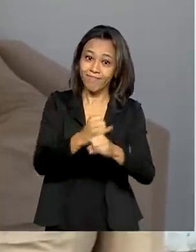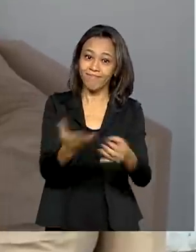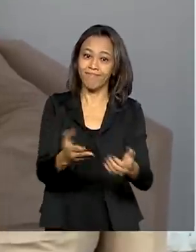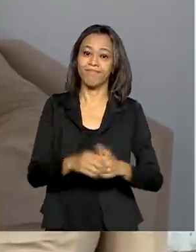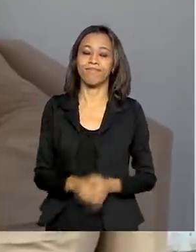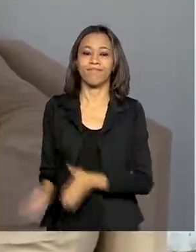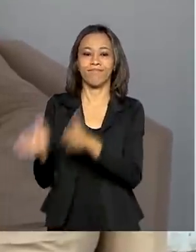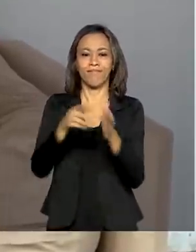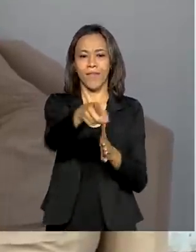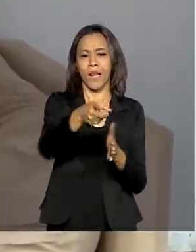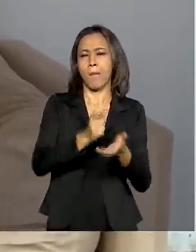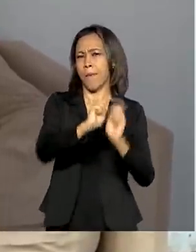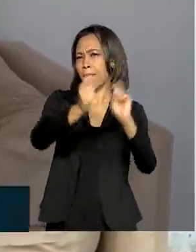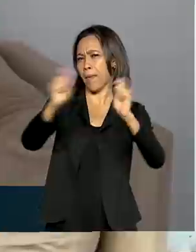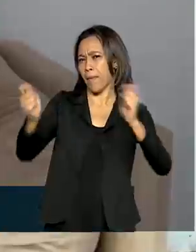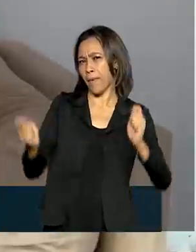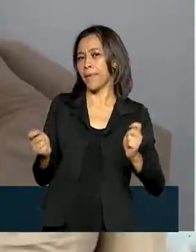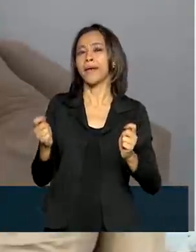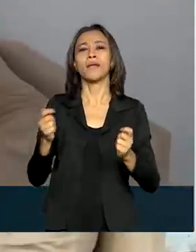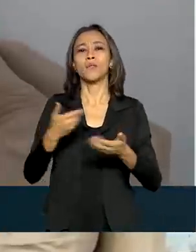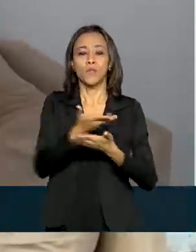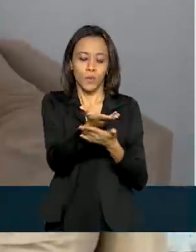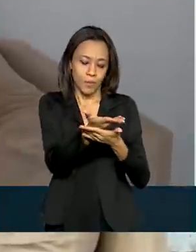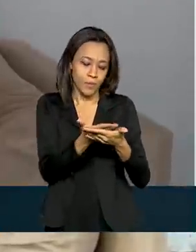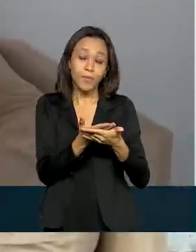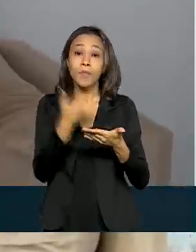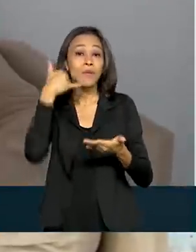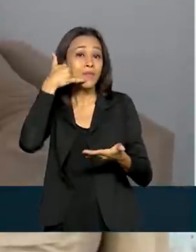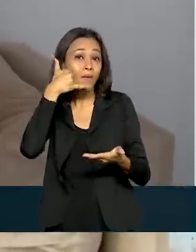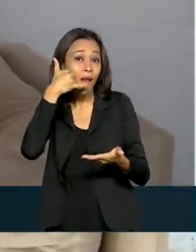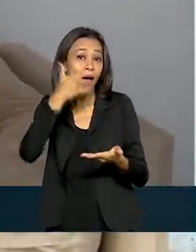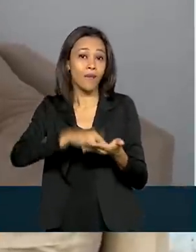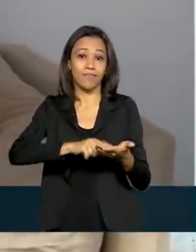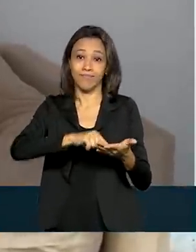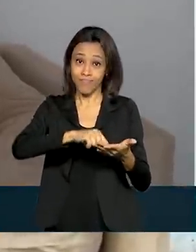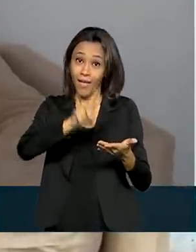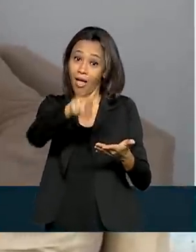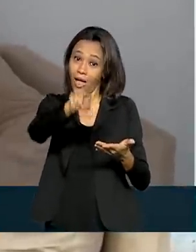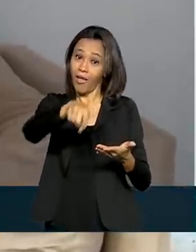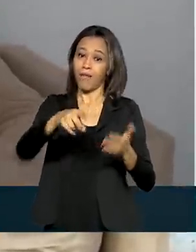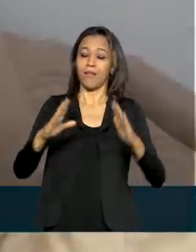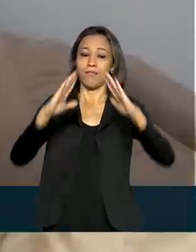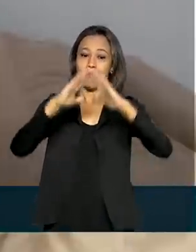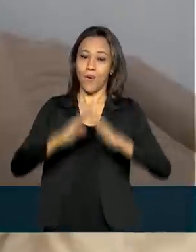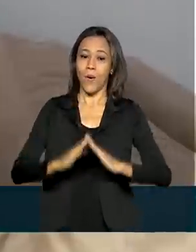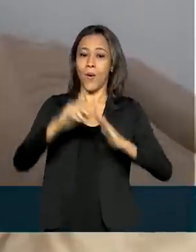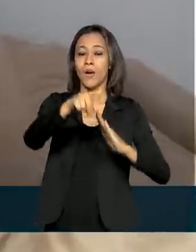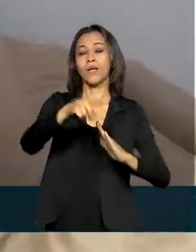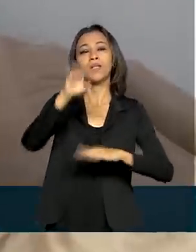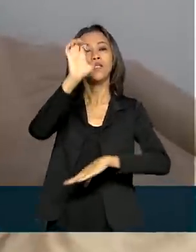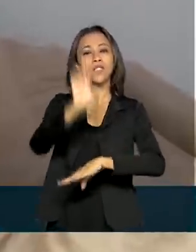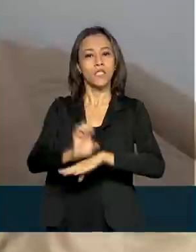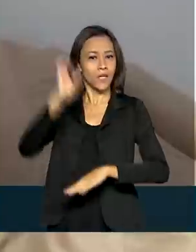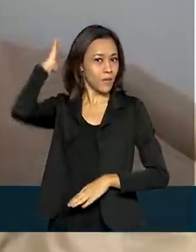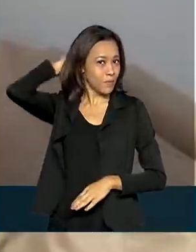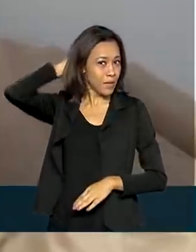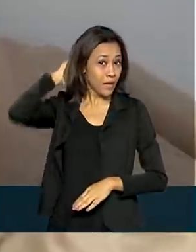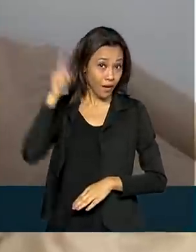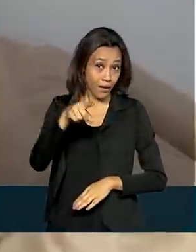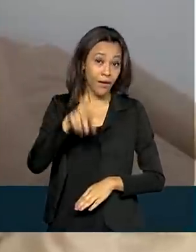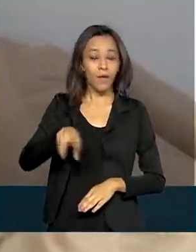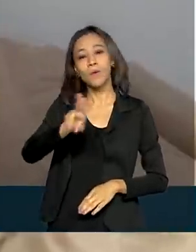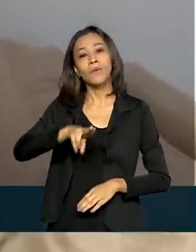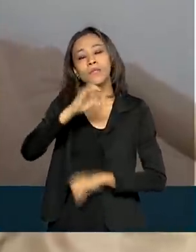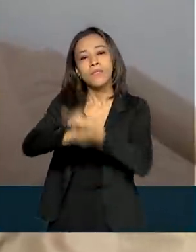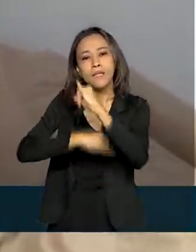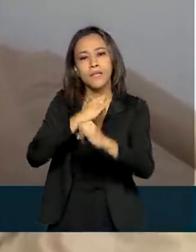Pagamento de boletos pelo celular é apenas uma das coisas que Rosana, que mora em Novo Progresso no Pará, faz pela internet.